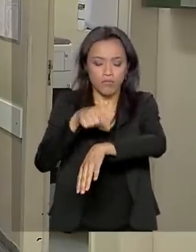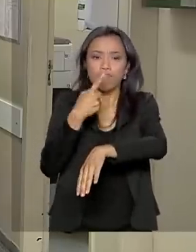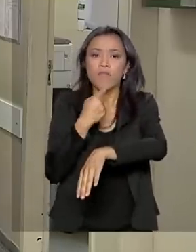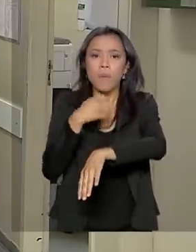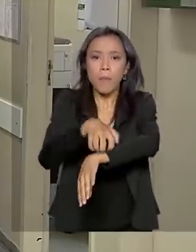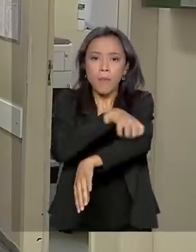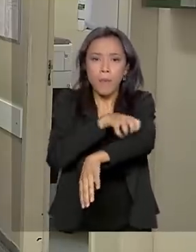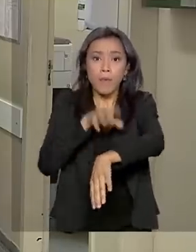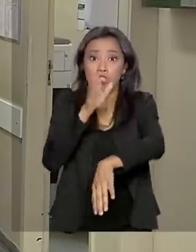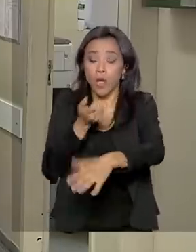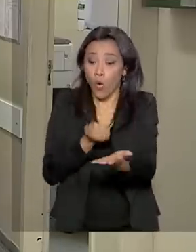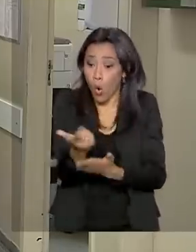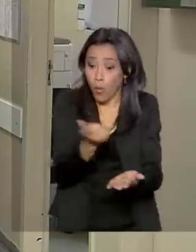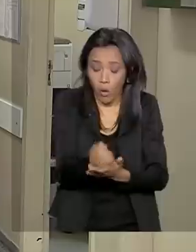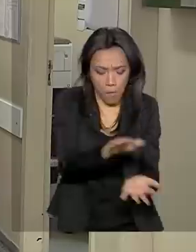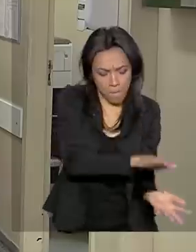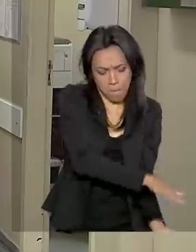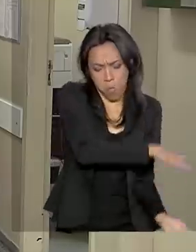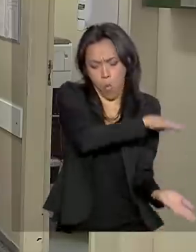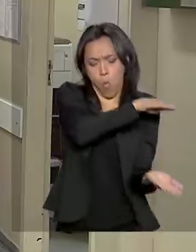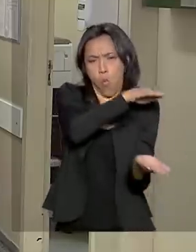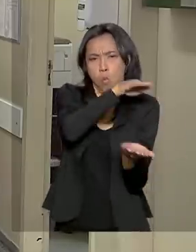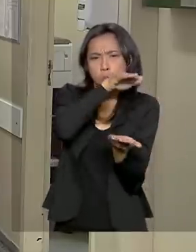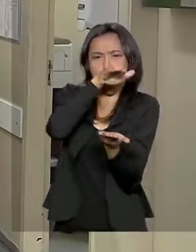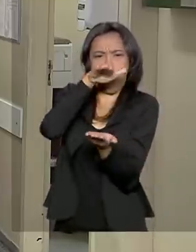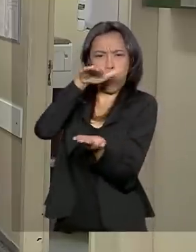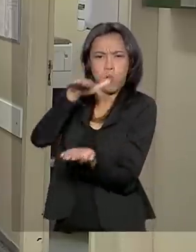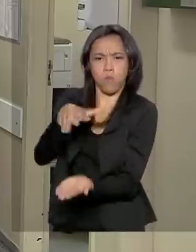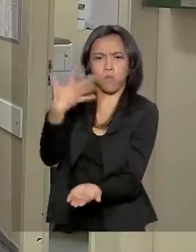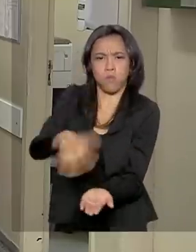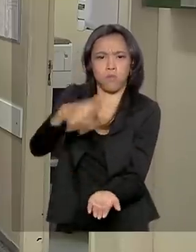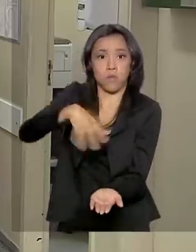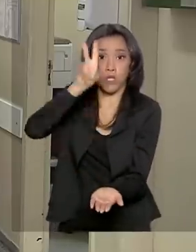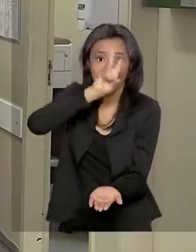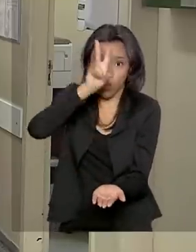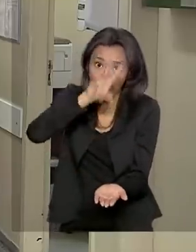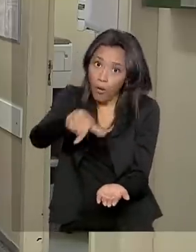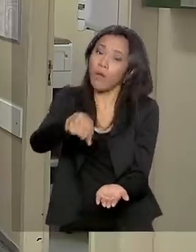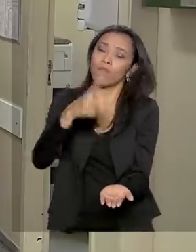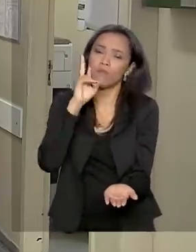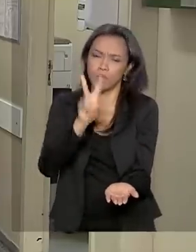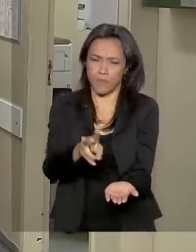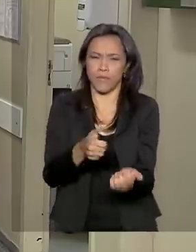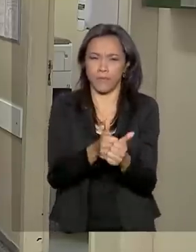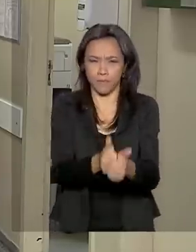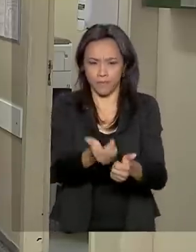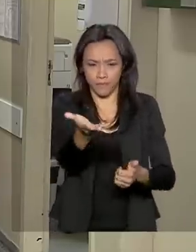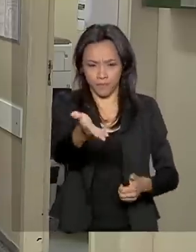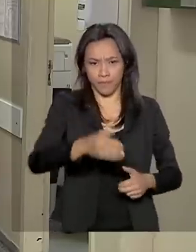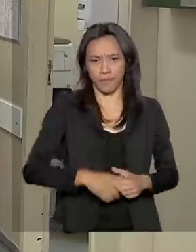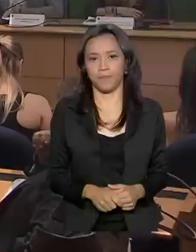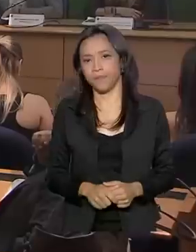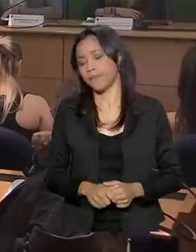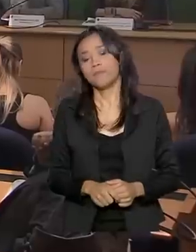aquisição de vacinas da história. Vamos ver na reportagem de Gabriela, Noronha.